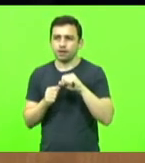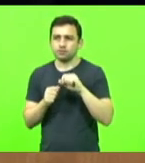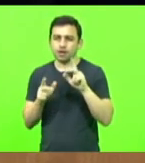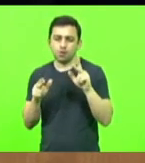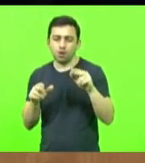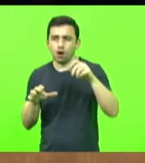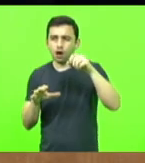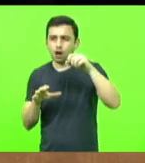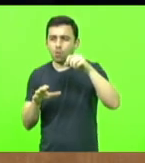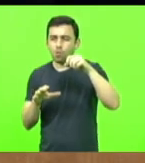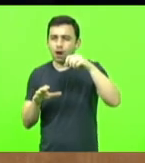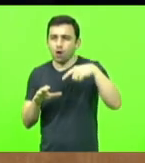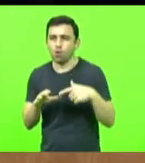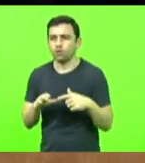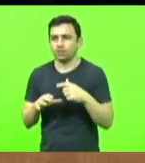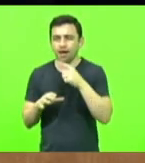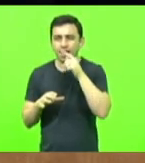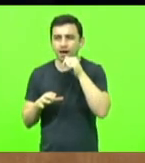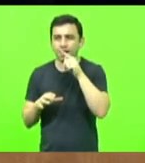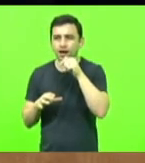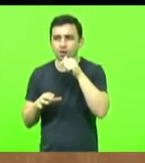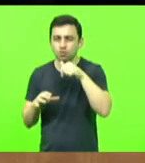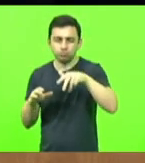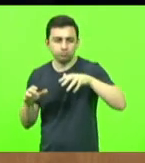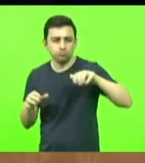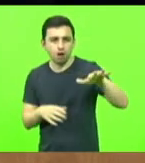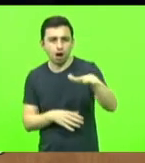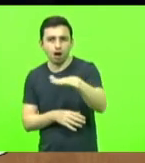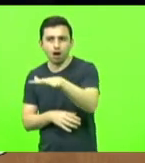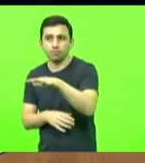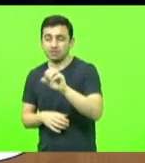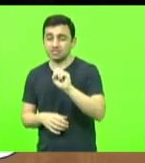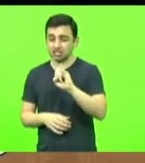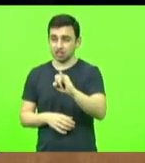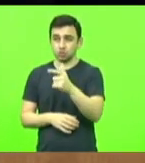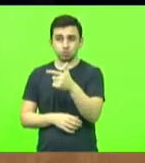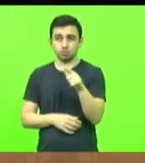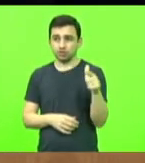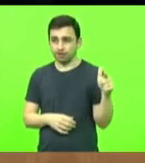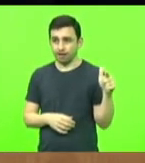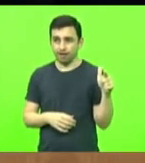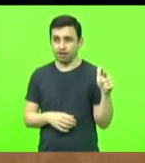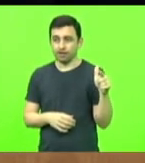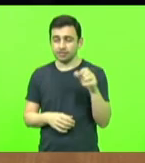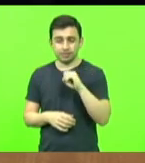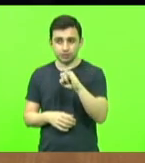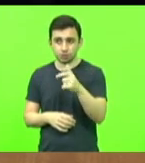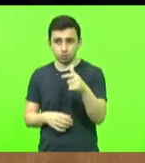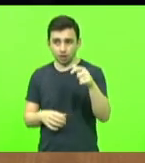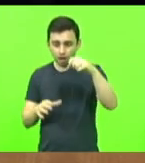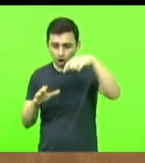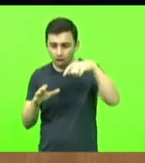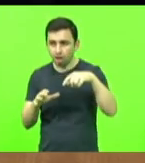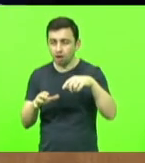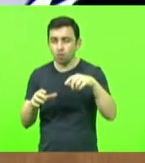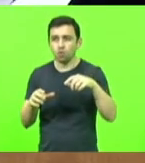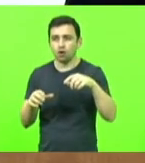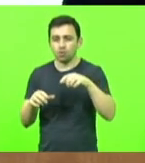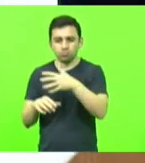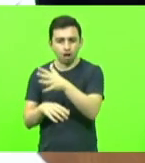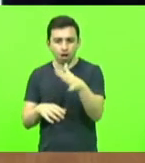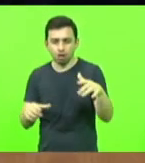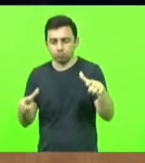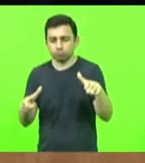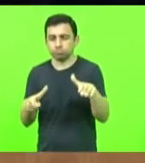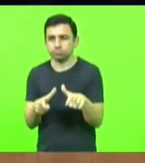'água no meio de um oceano, mas sem ela o oceano será menor. Fecha aspas.